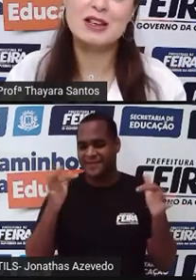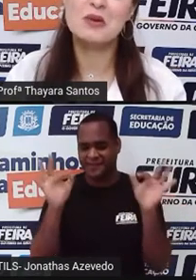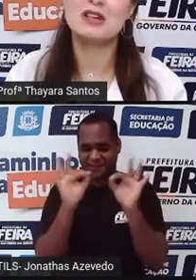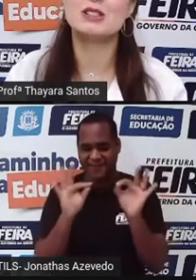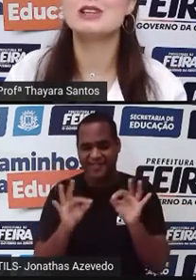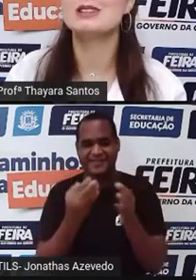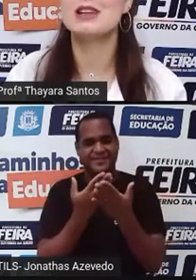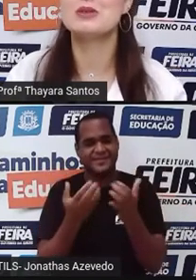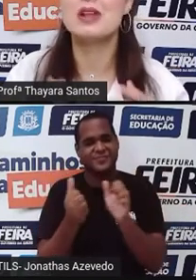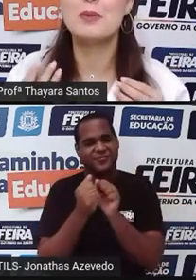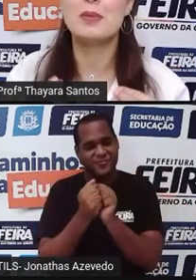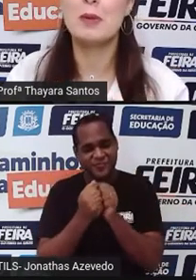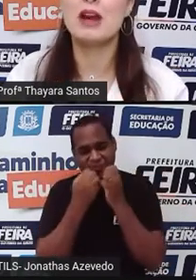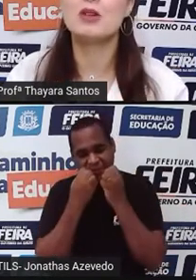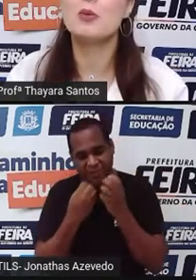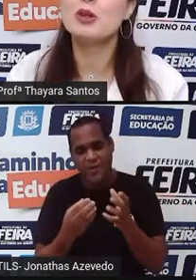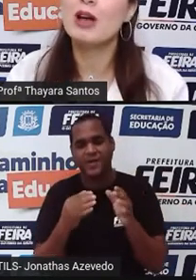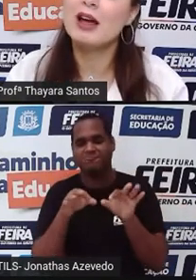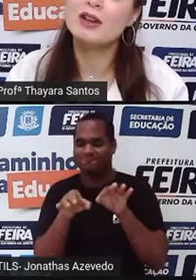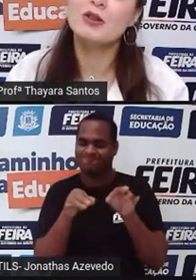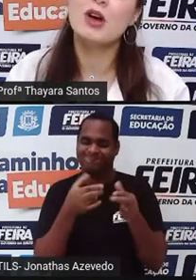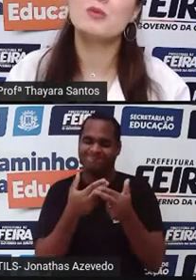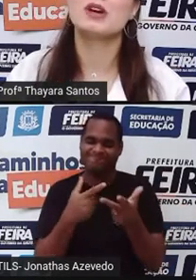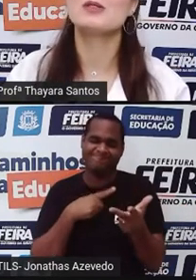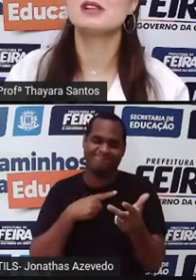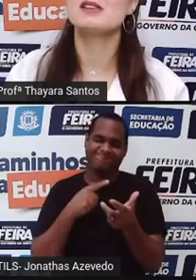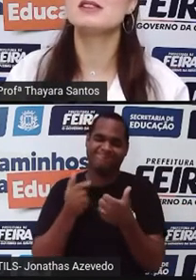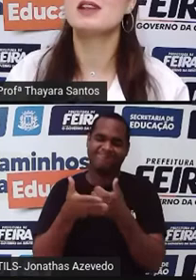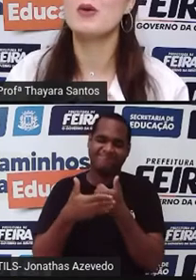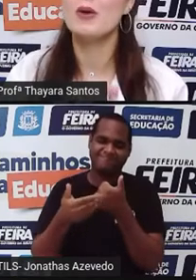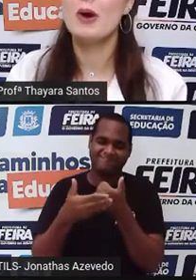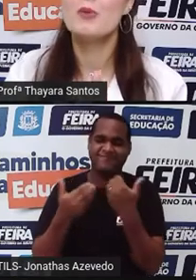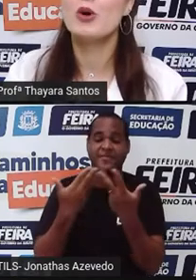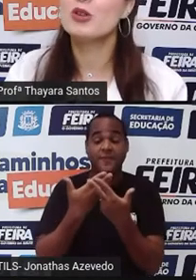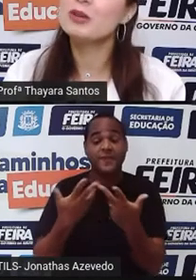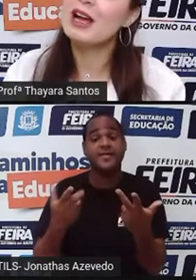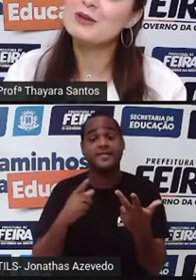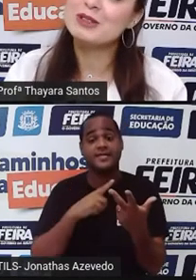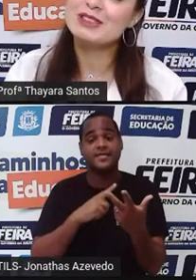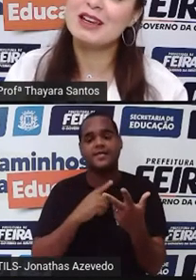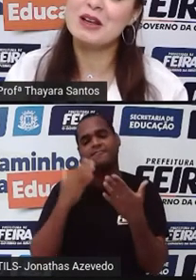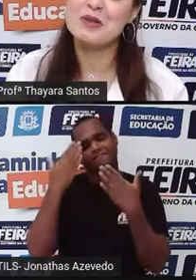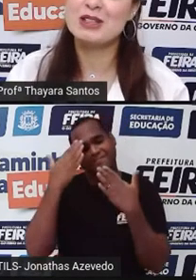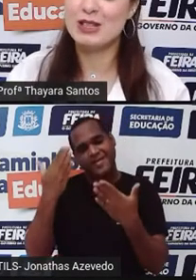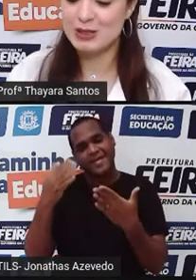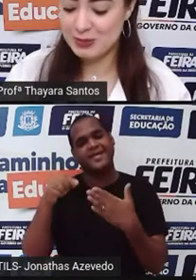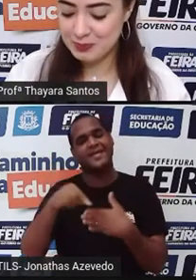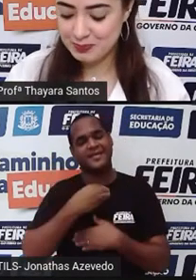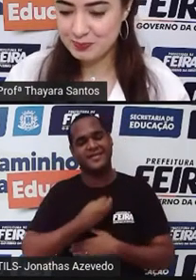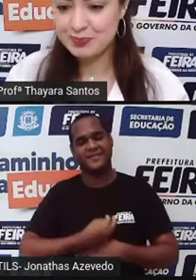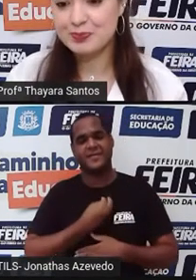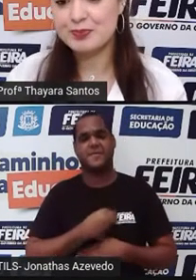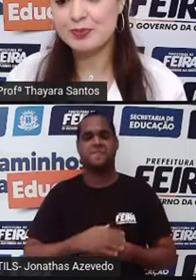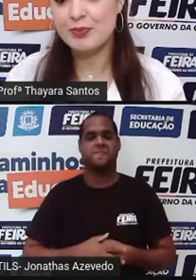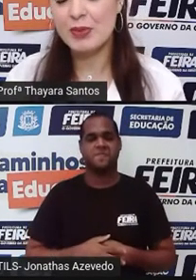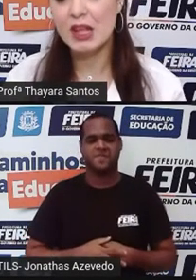ter vocês aqui com a gente, né? Tudo é preparado com muito carinho para vocês. Então, muito obrigada por estarem aqui com a gente.